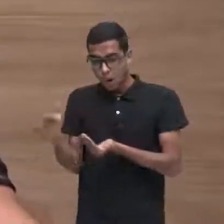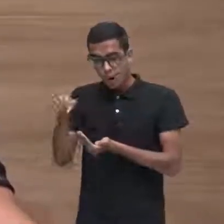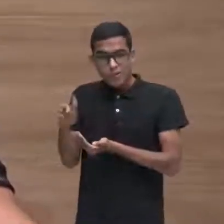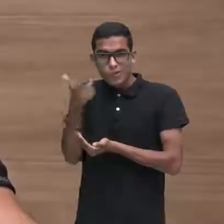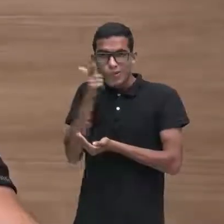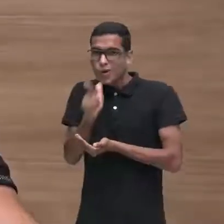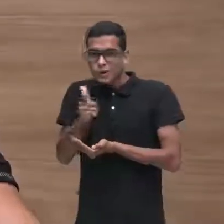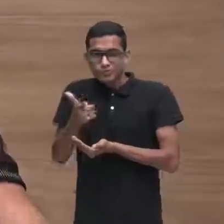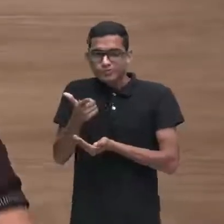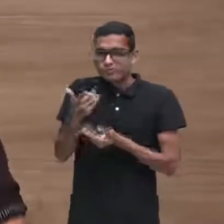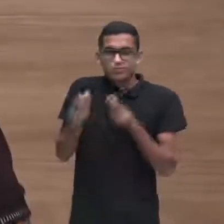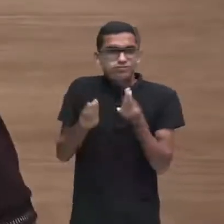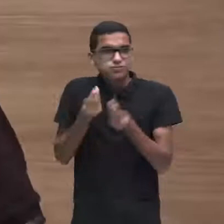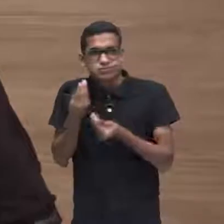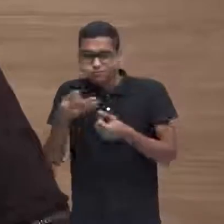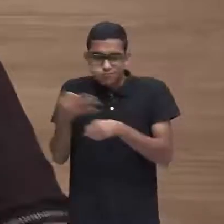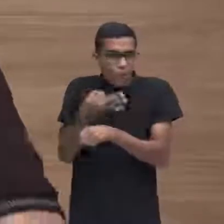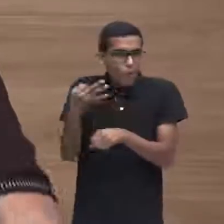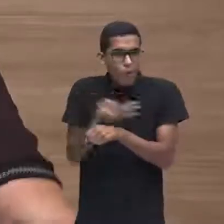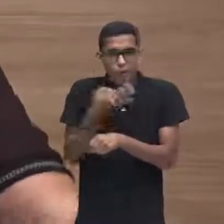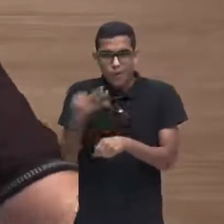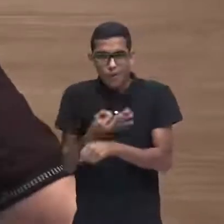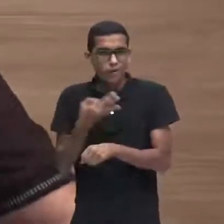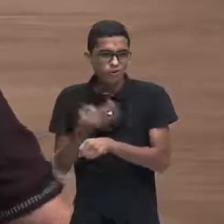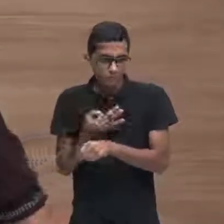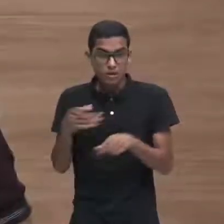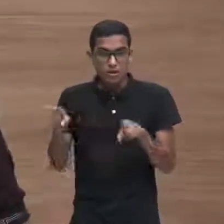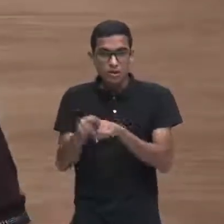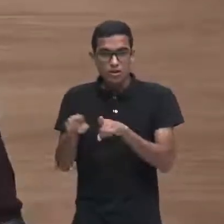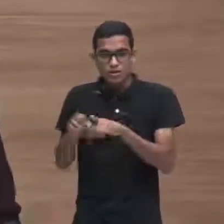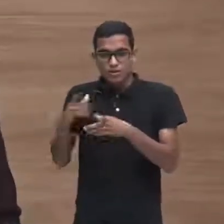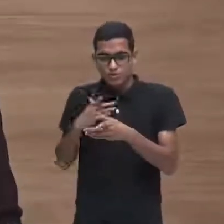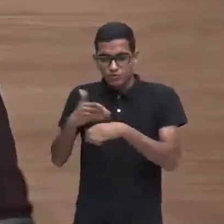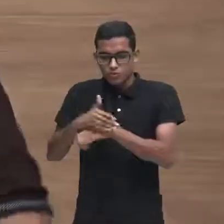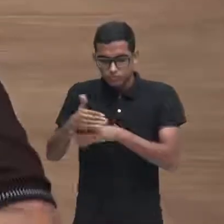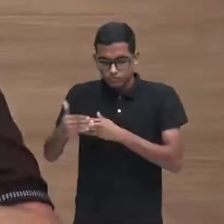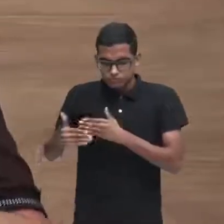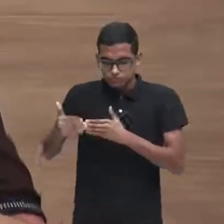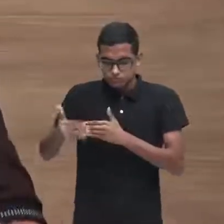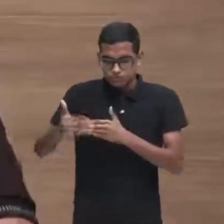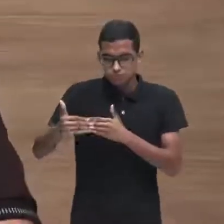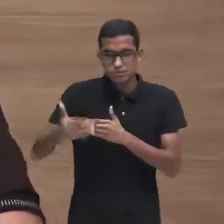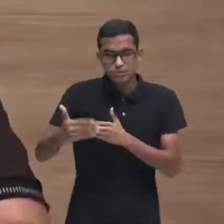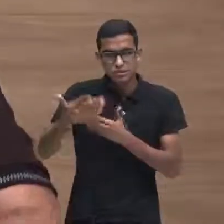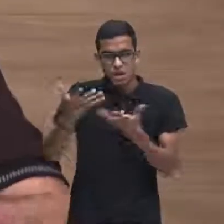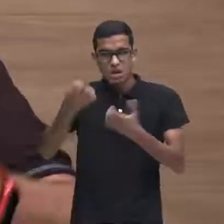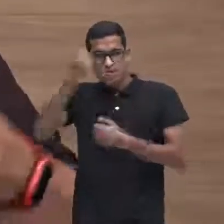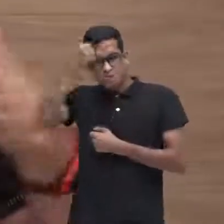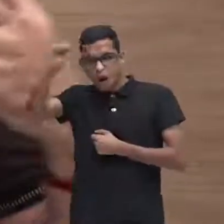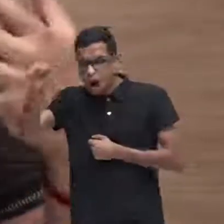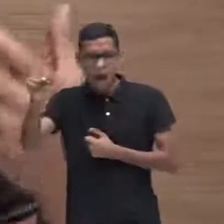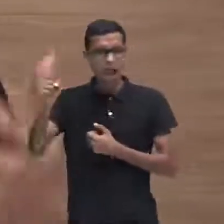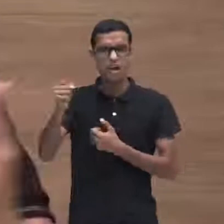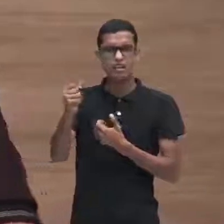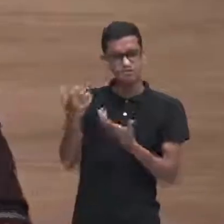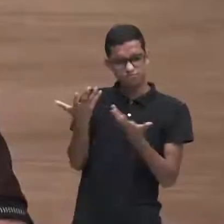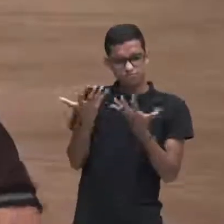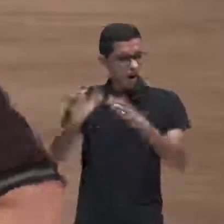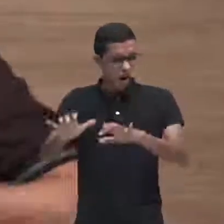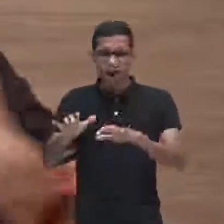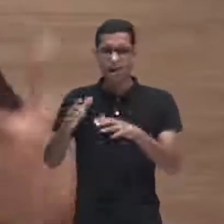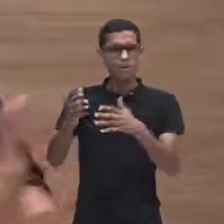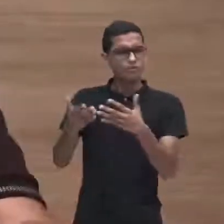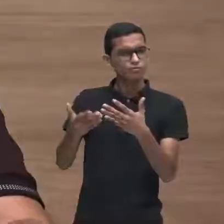conviver, esse adolescente começa a adentrar por um processo de rebeldia, muitas das vezes, de